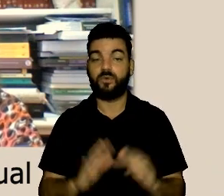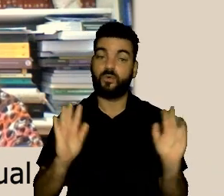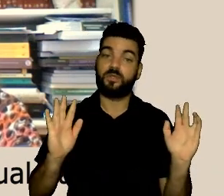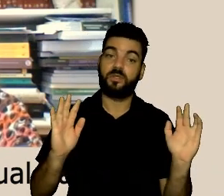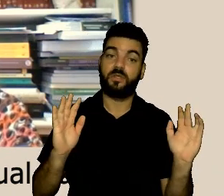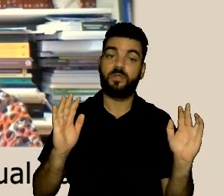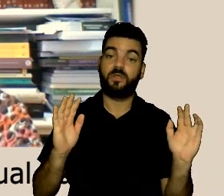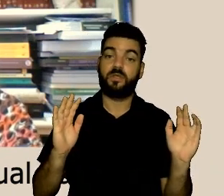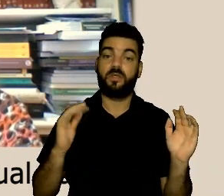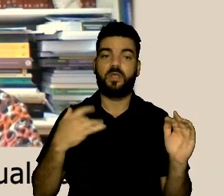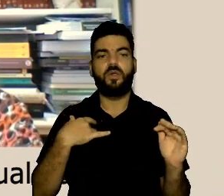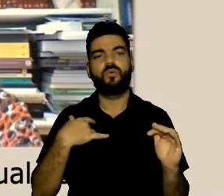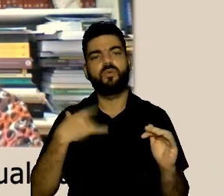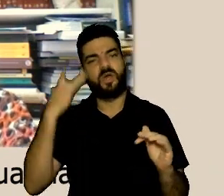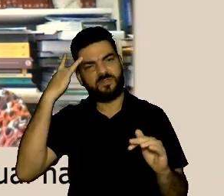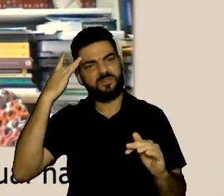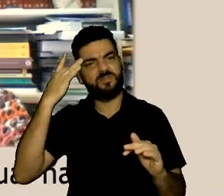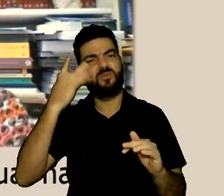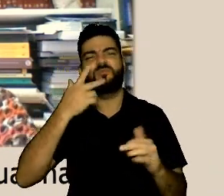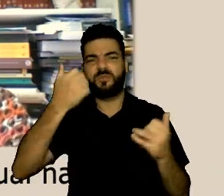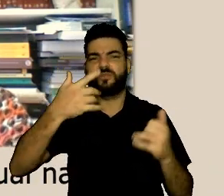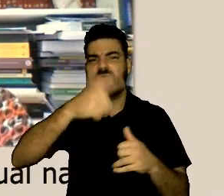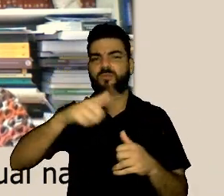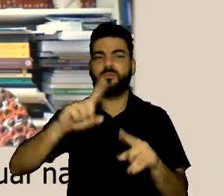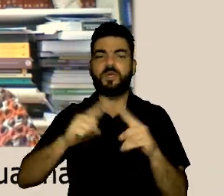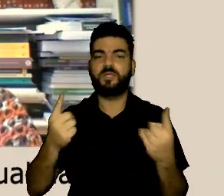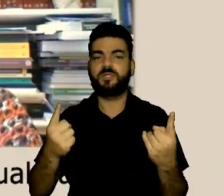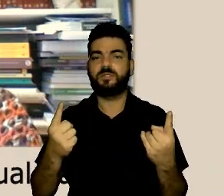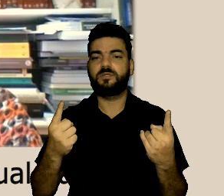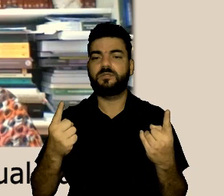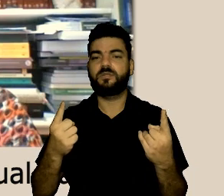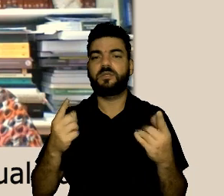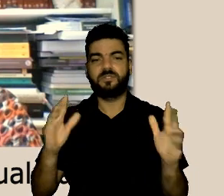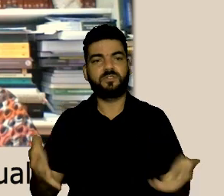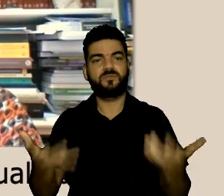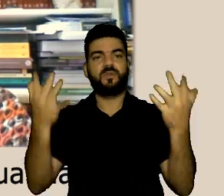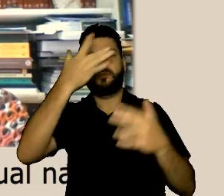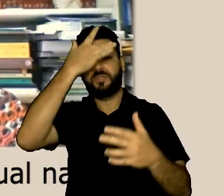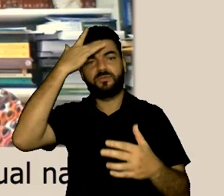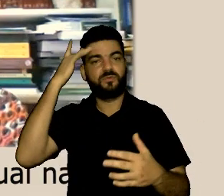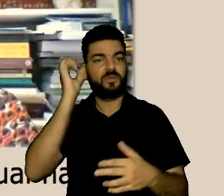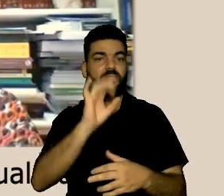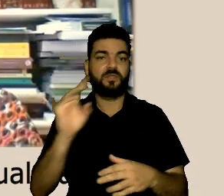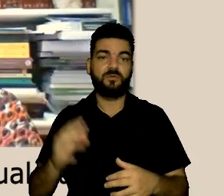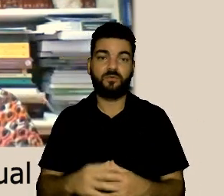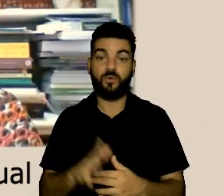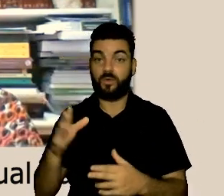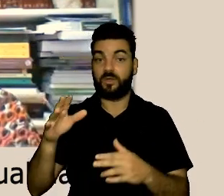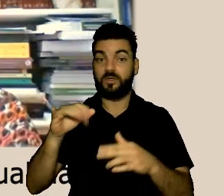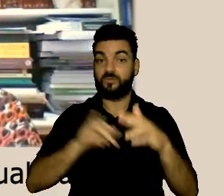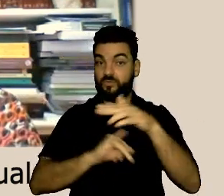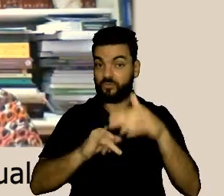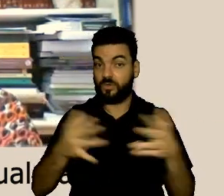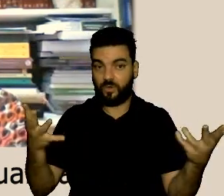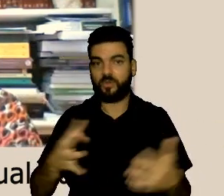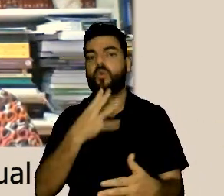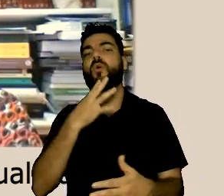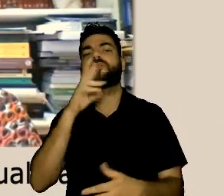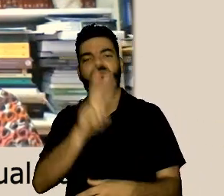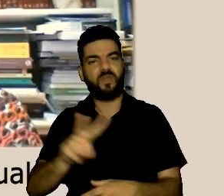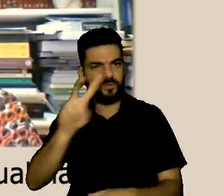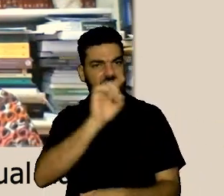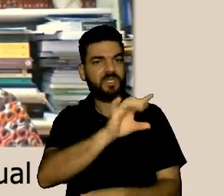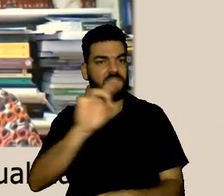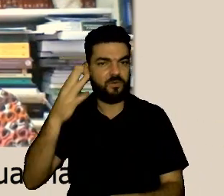os membros que é uma forma inclusive até é uma palavra que talvez esteja meio batida mas eu acho que ela se aplica bem mas até com forma de